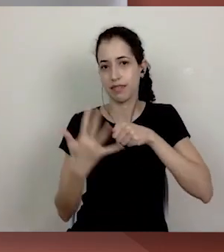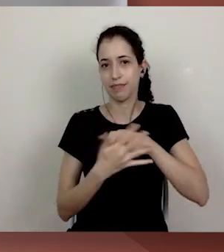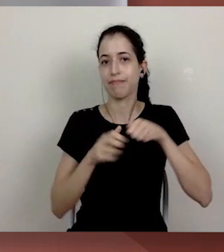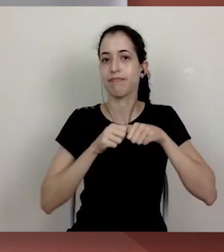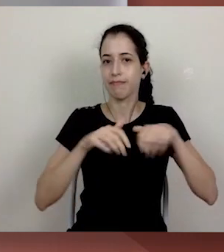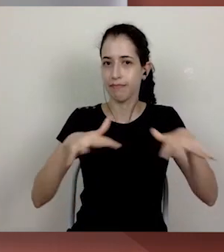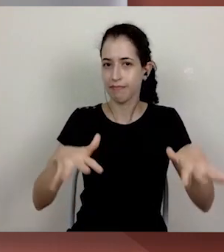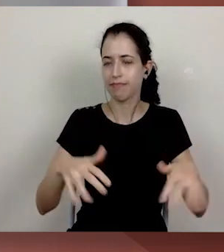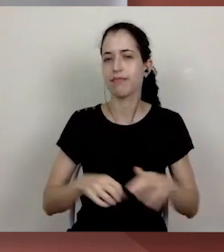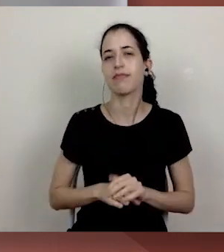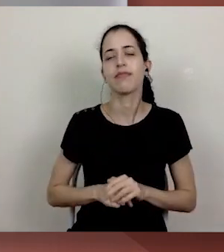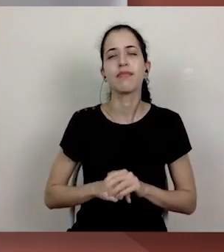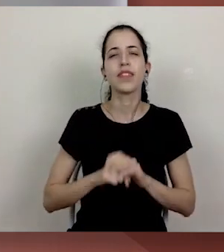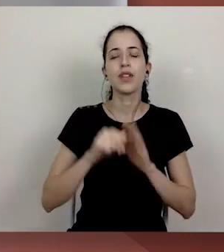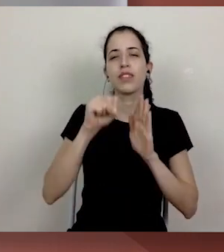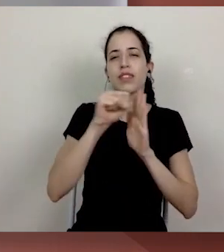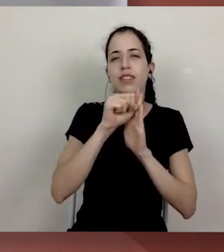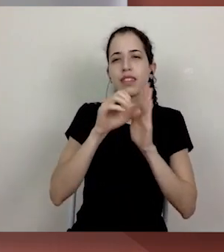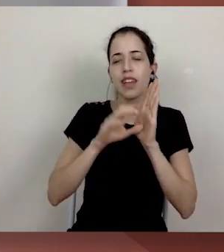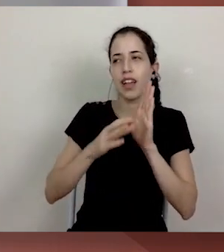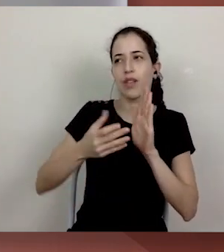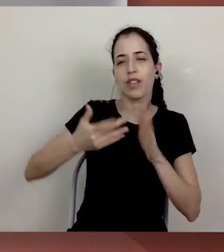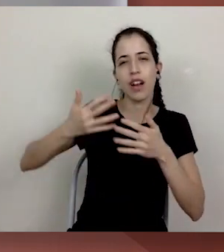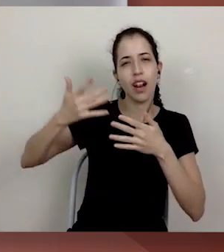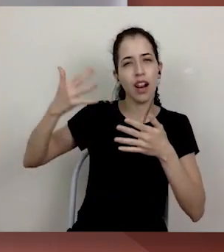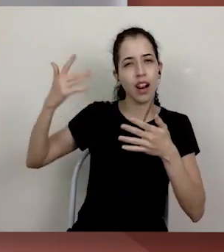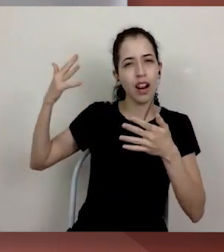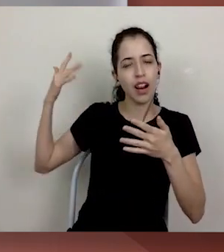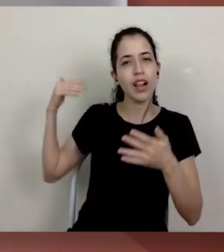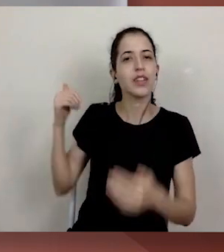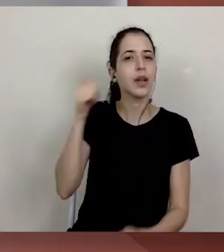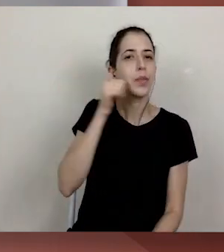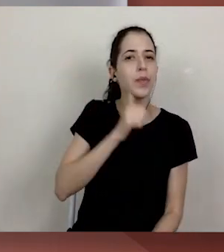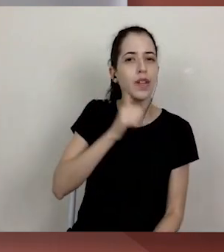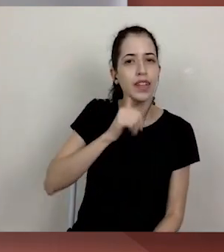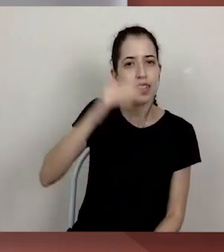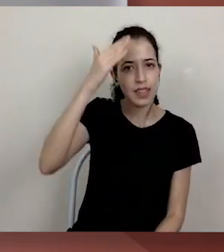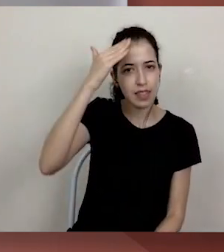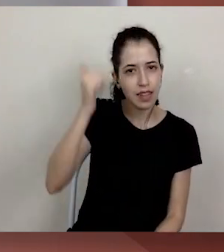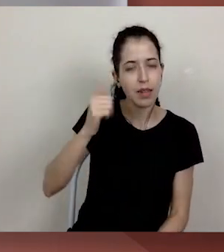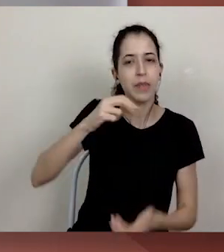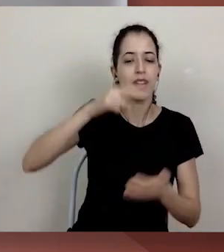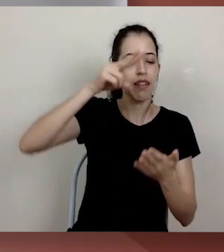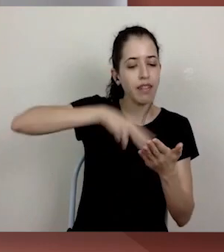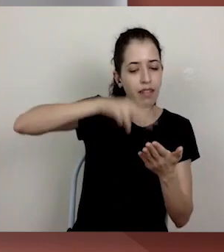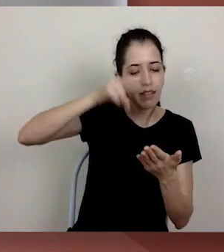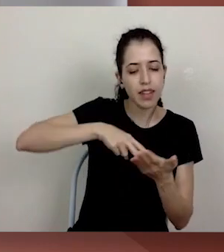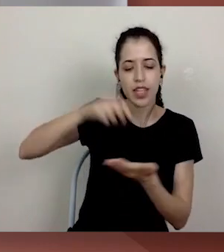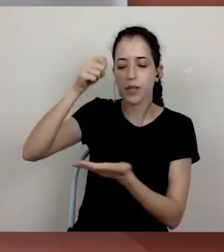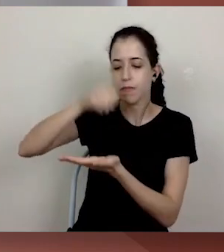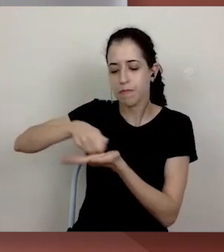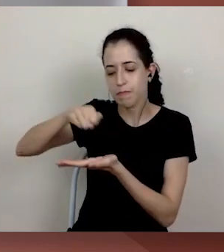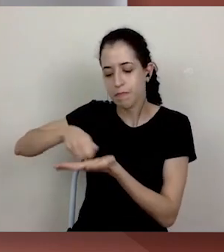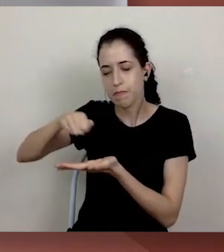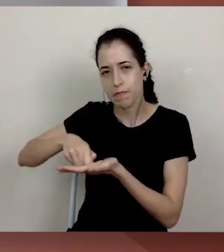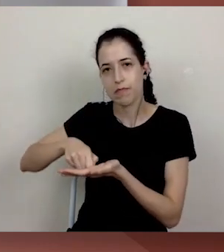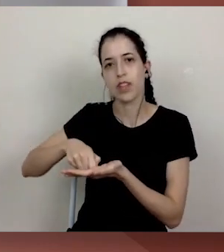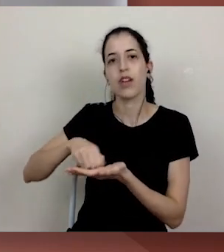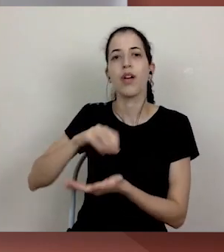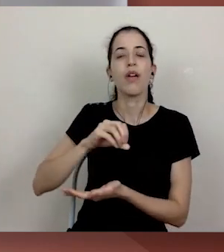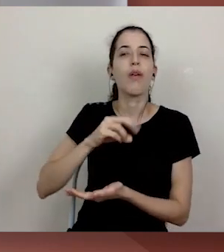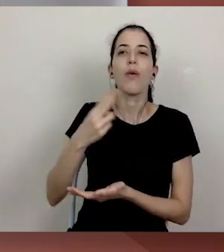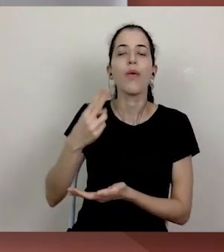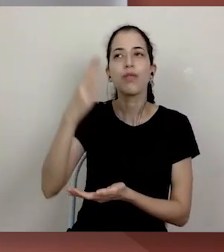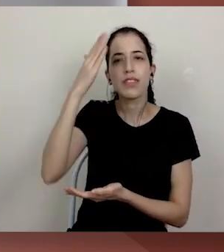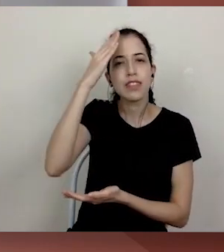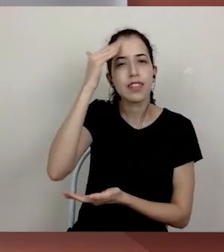Durante séculos, mulheres que sabiam ler, escrever, tinham a arte da cura